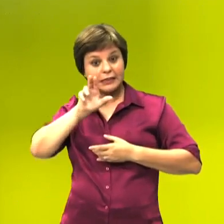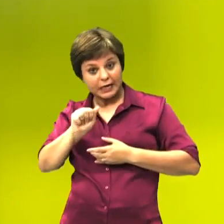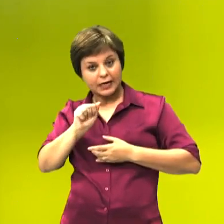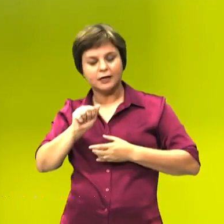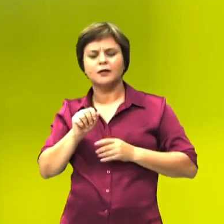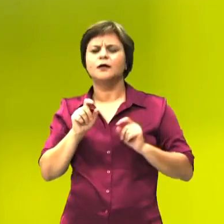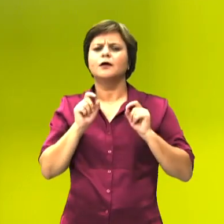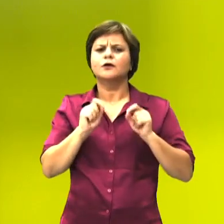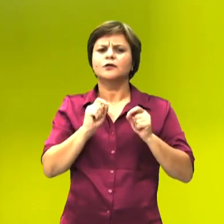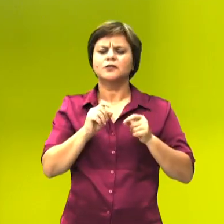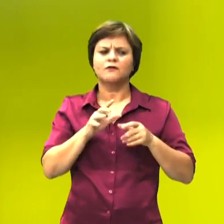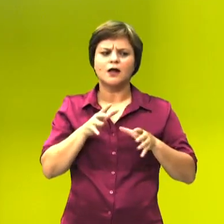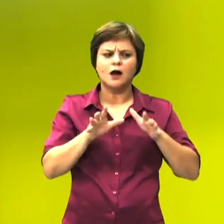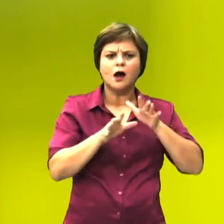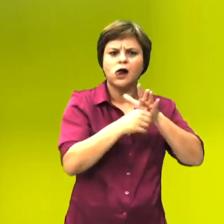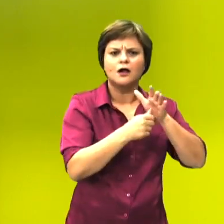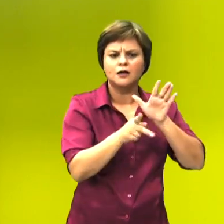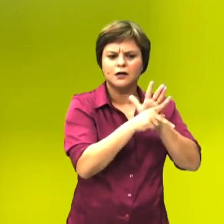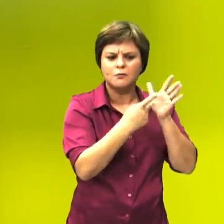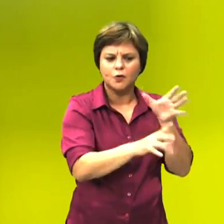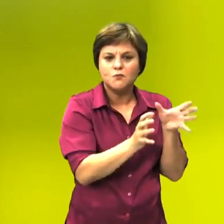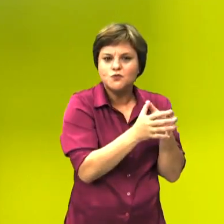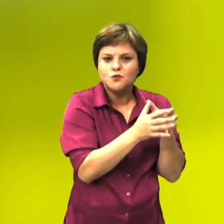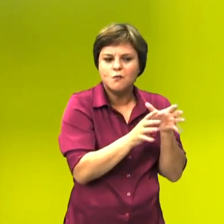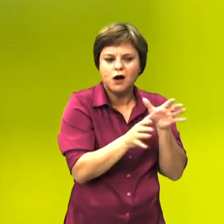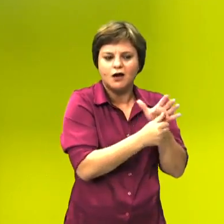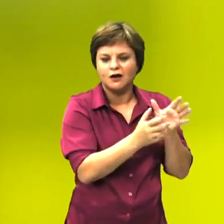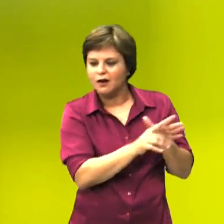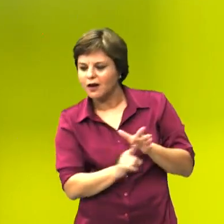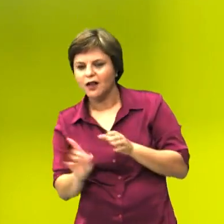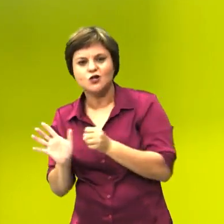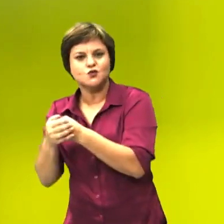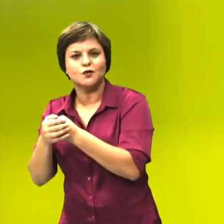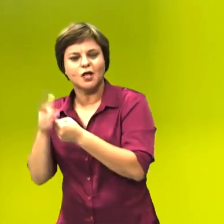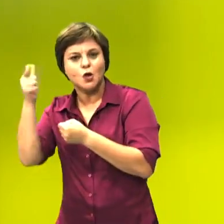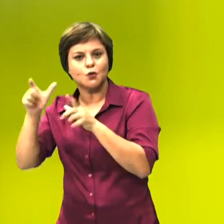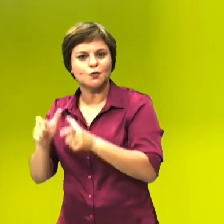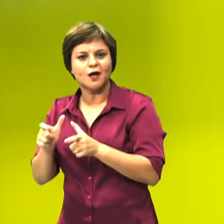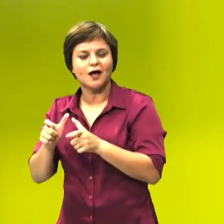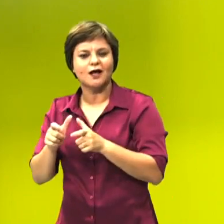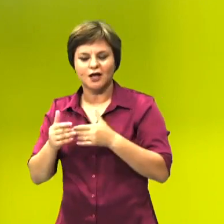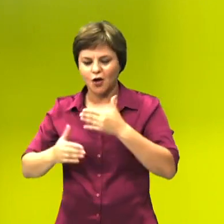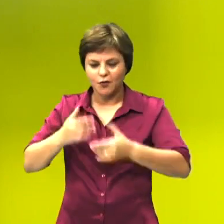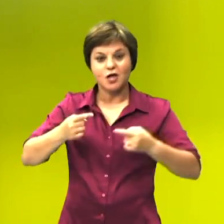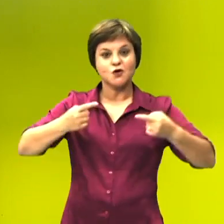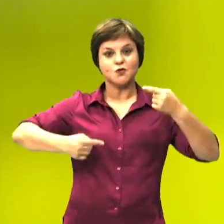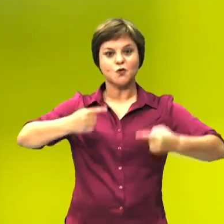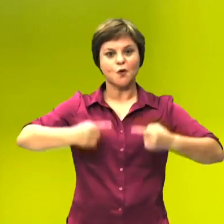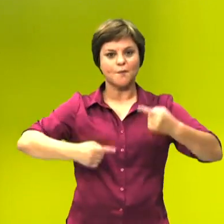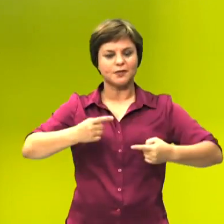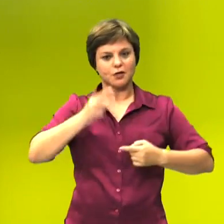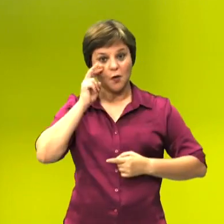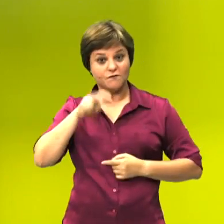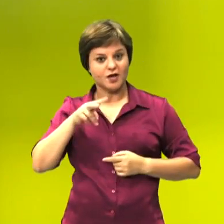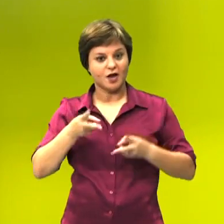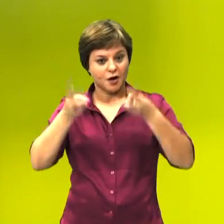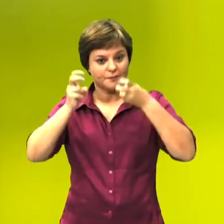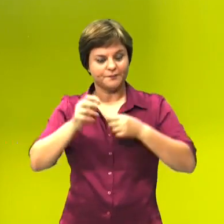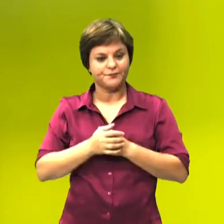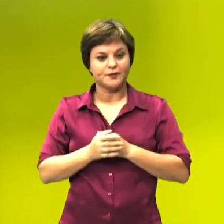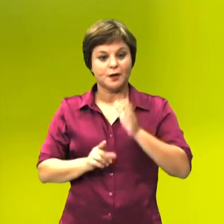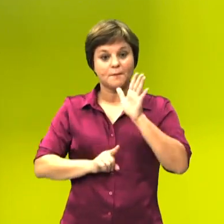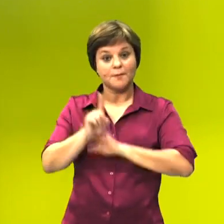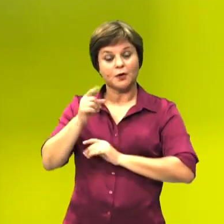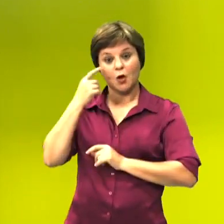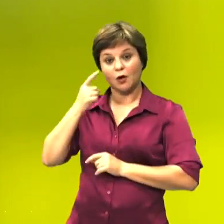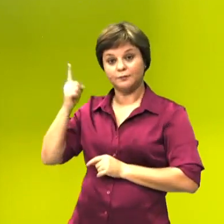ela vai tomar o alimento da outra, o processo é competição. Vamos ver lá no comando da